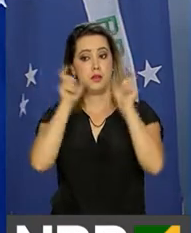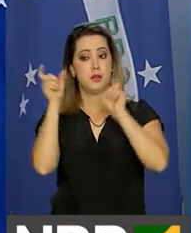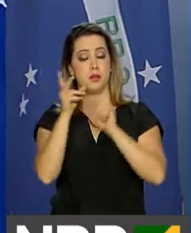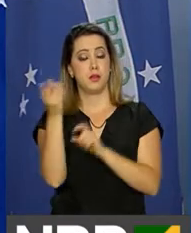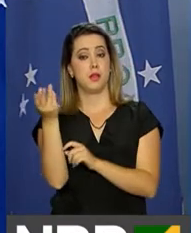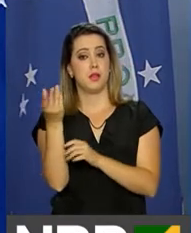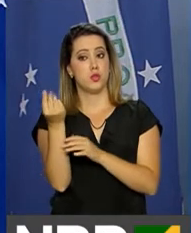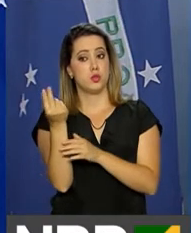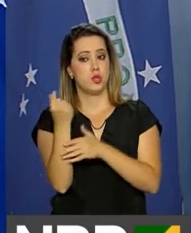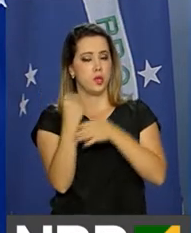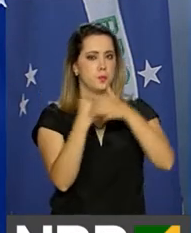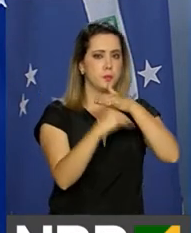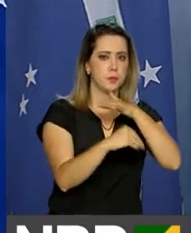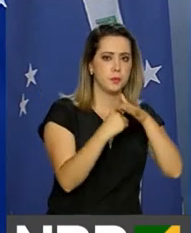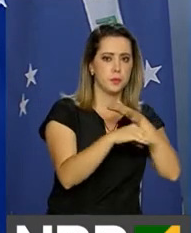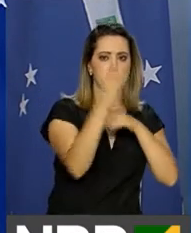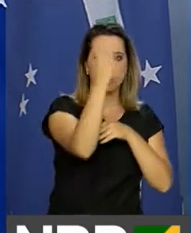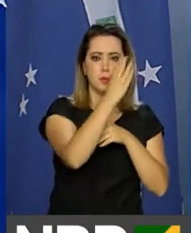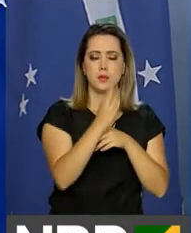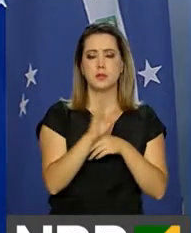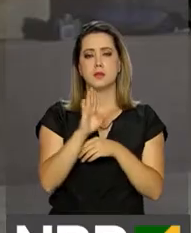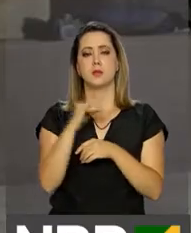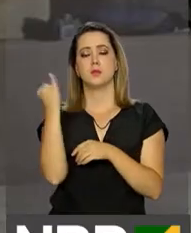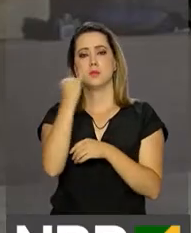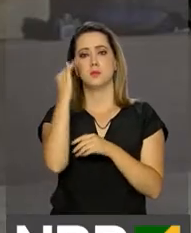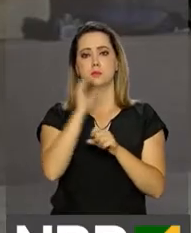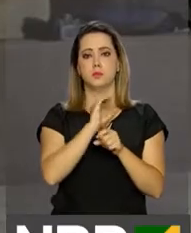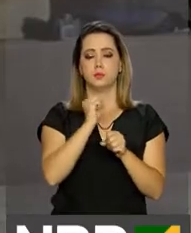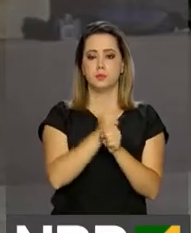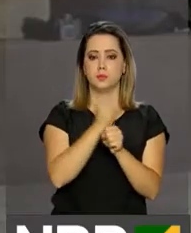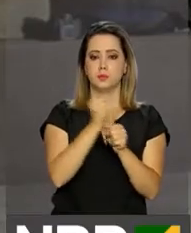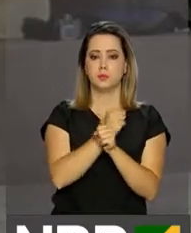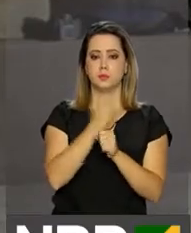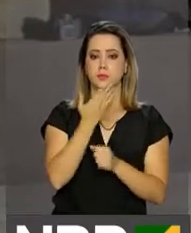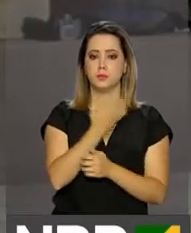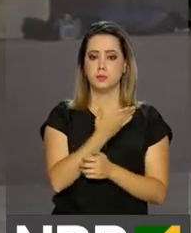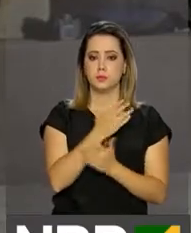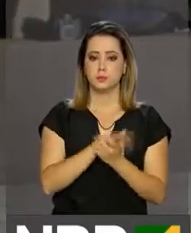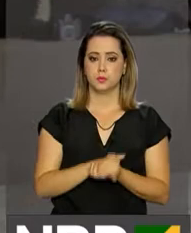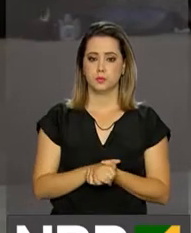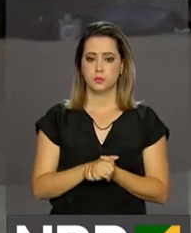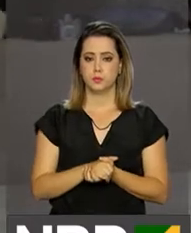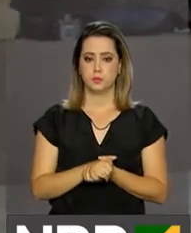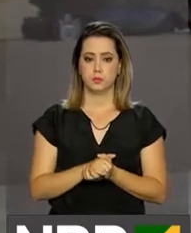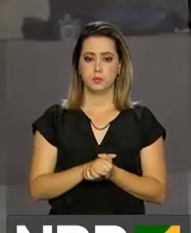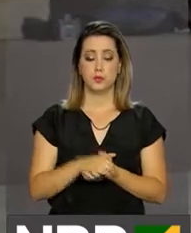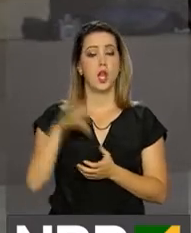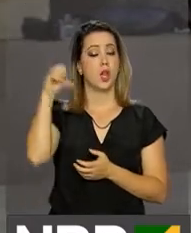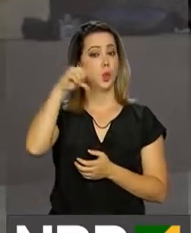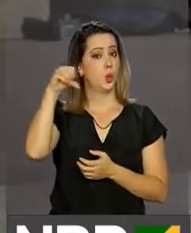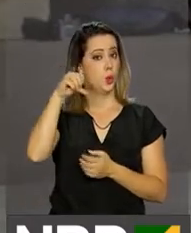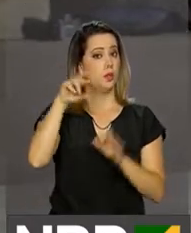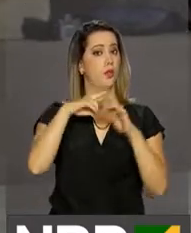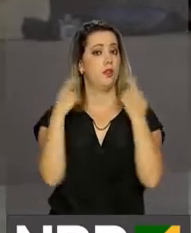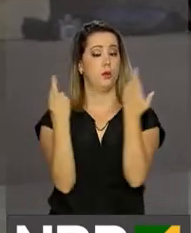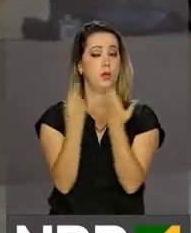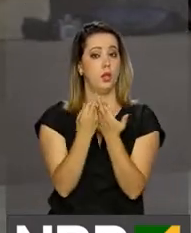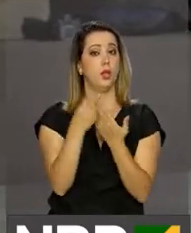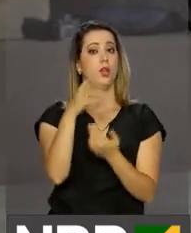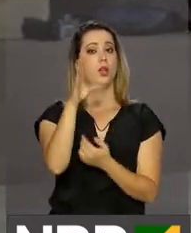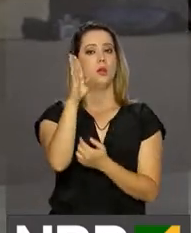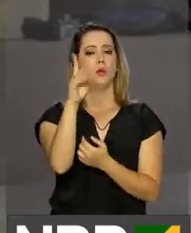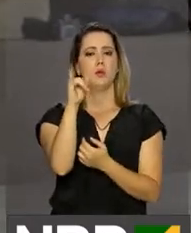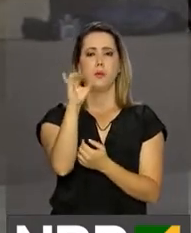investimentos, sobretudo em infraestrutura. A nona cúpula do BRICS tem como um dos temas o